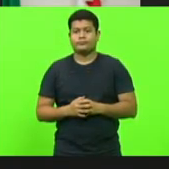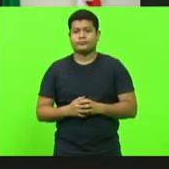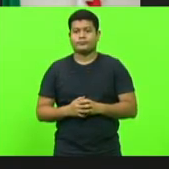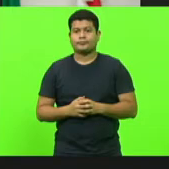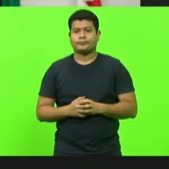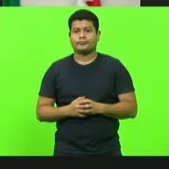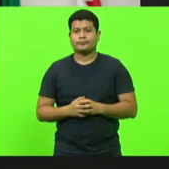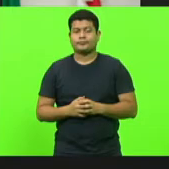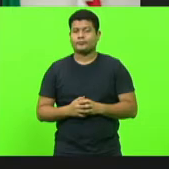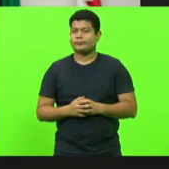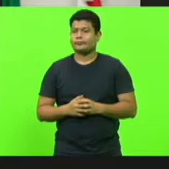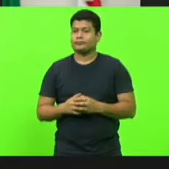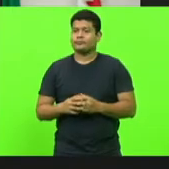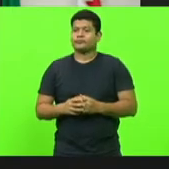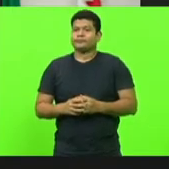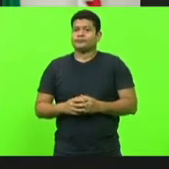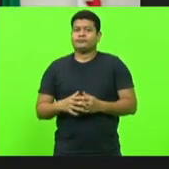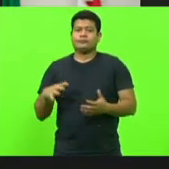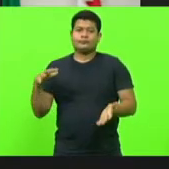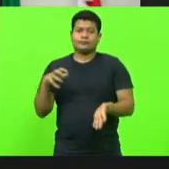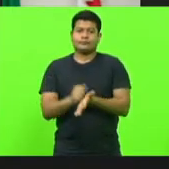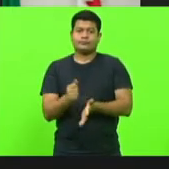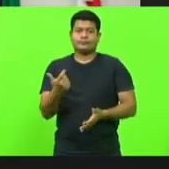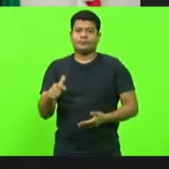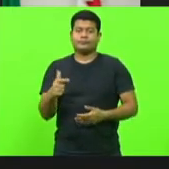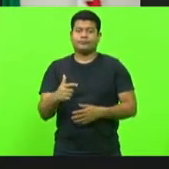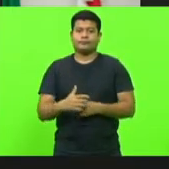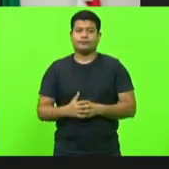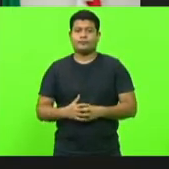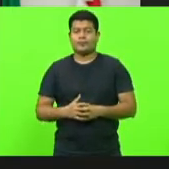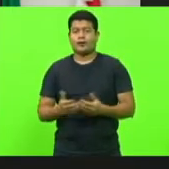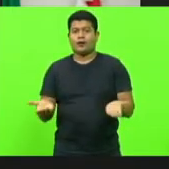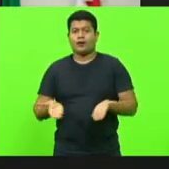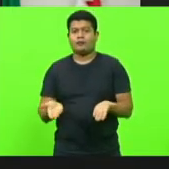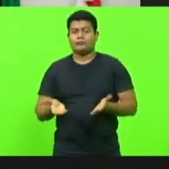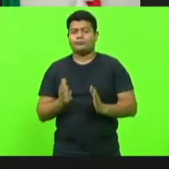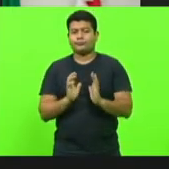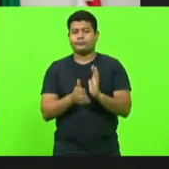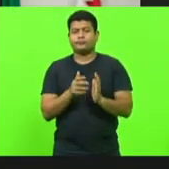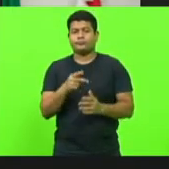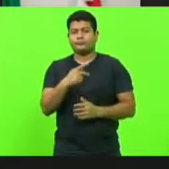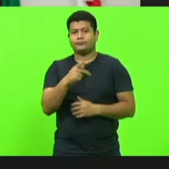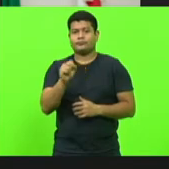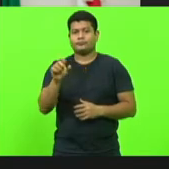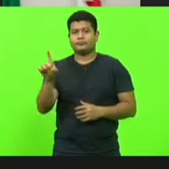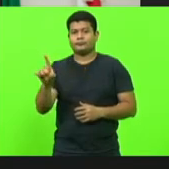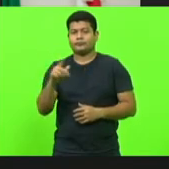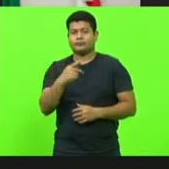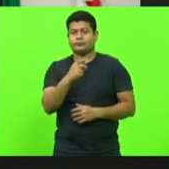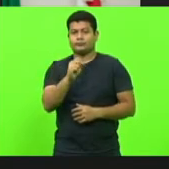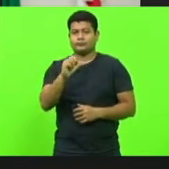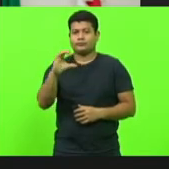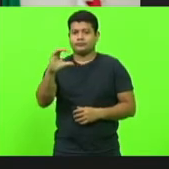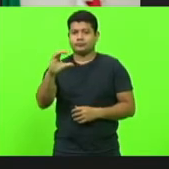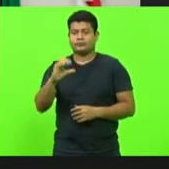Não havendo oradores inscritos, o horário é do bloco PSD-PSC.